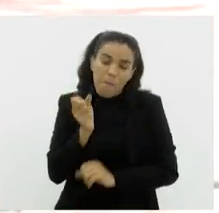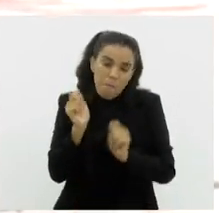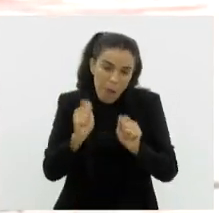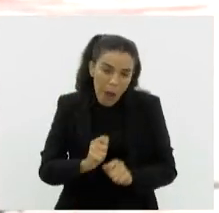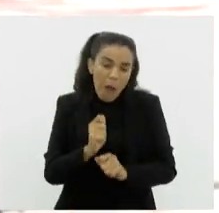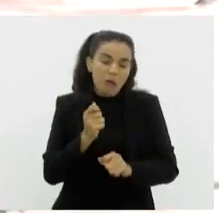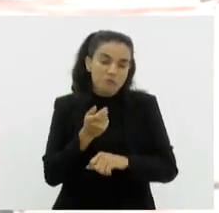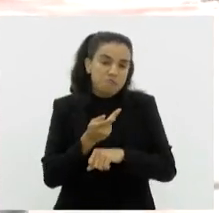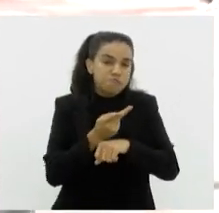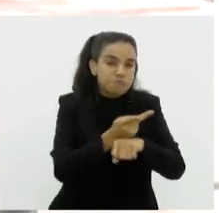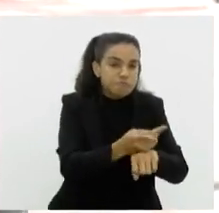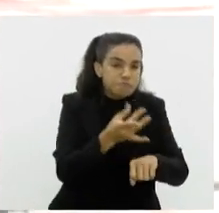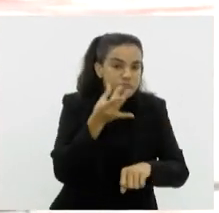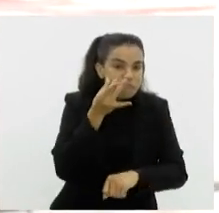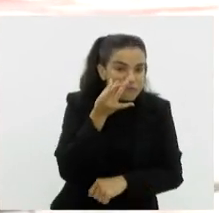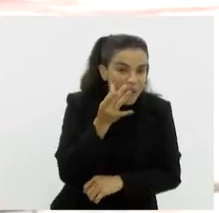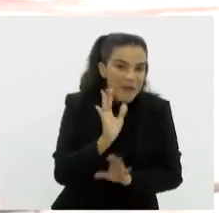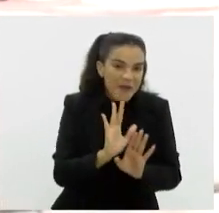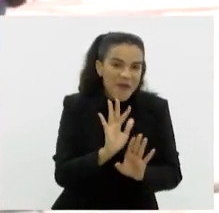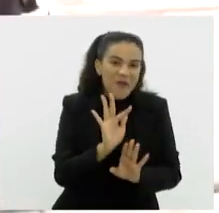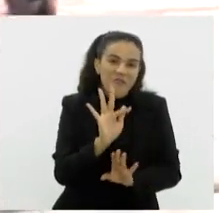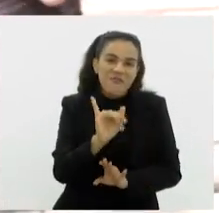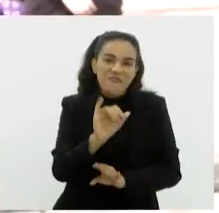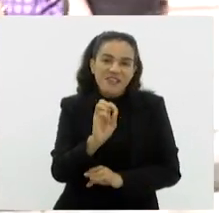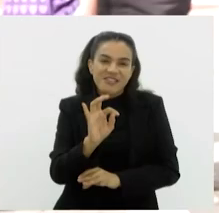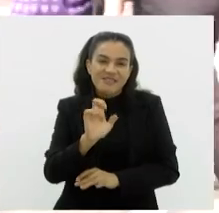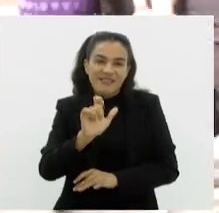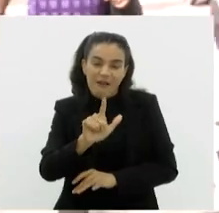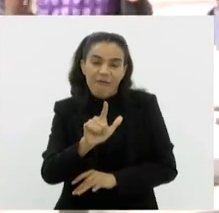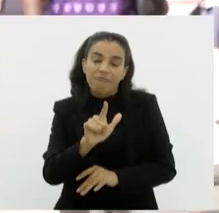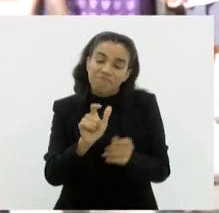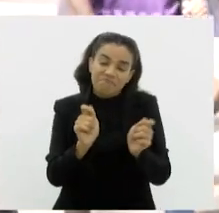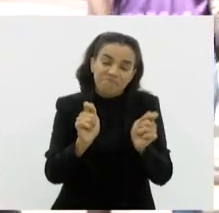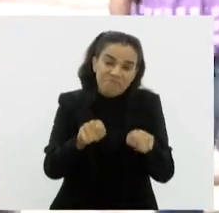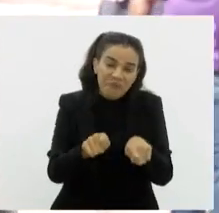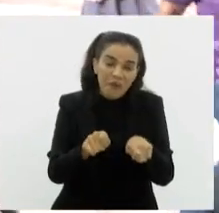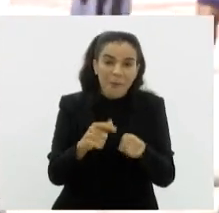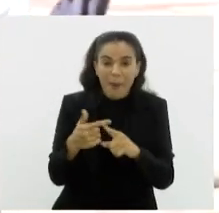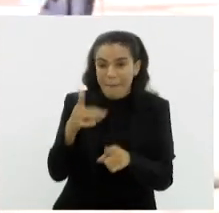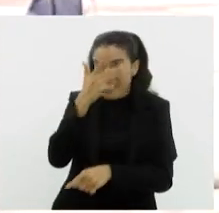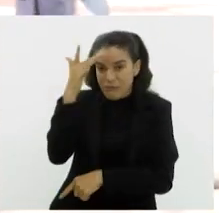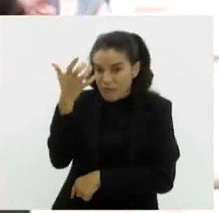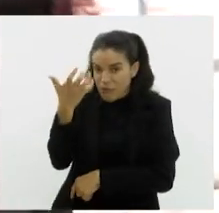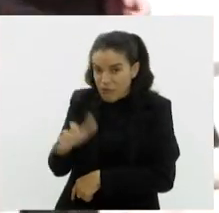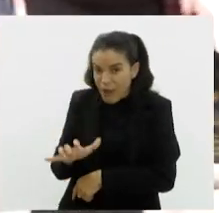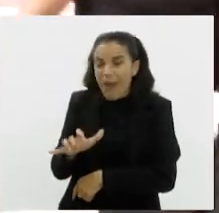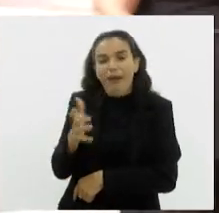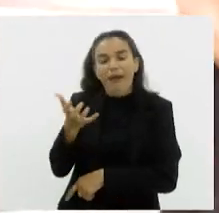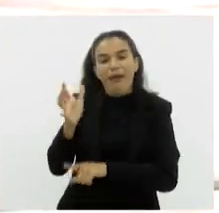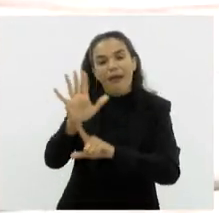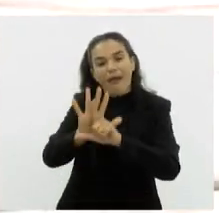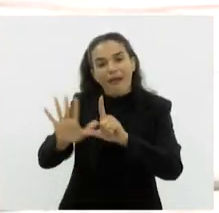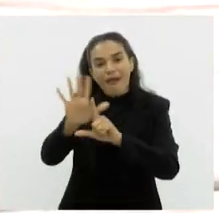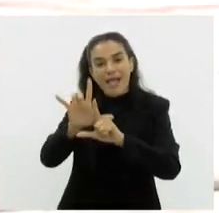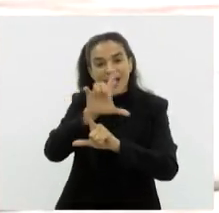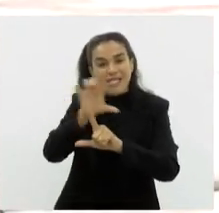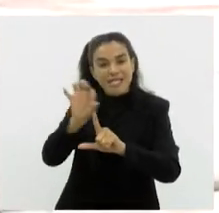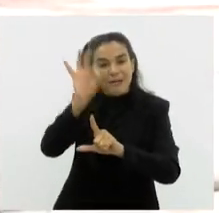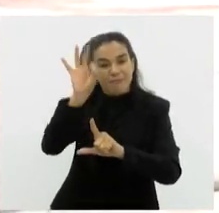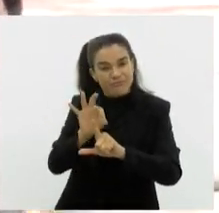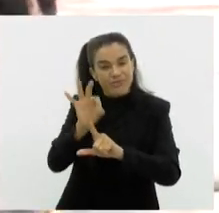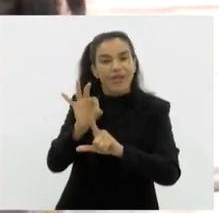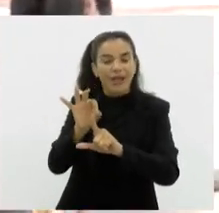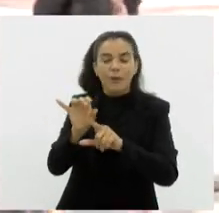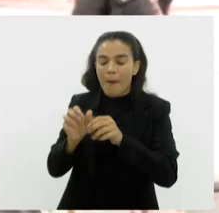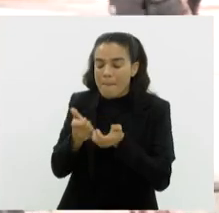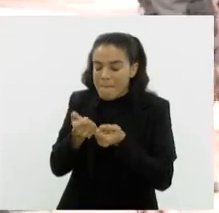até lá. E aí, o Fisital vai ajudar nisso também. Mas, aquele que não quer e quer ter aquele serviço, 100% de maneira digital, ele